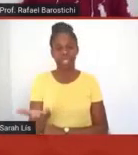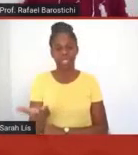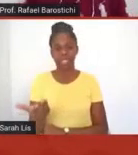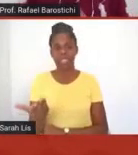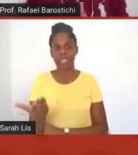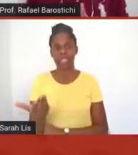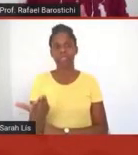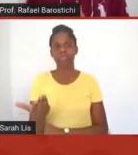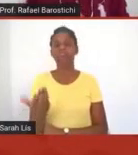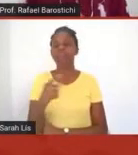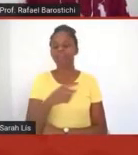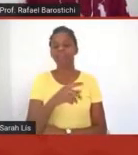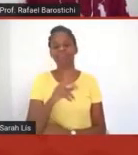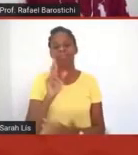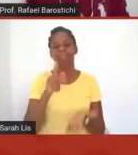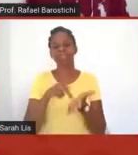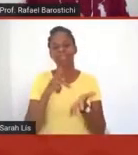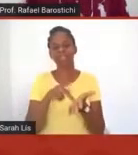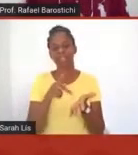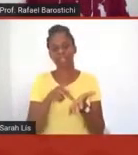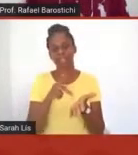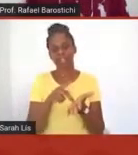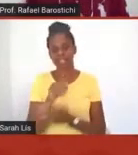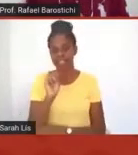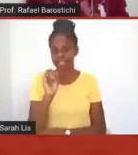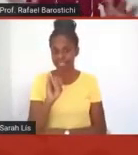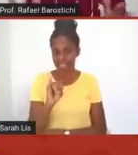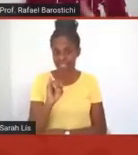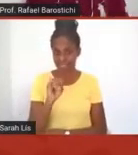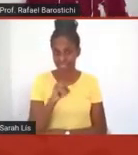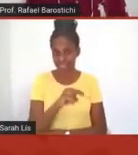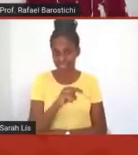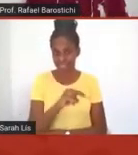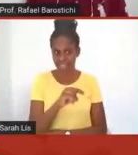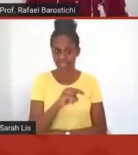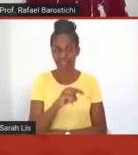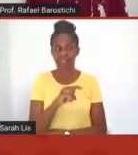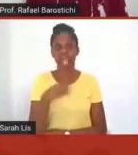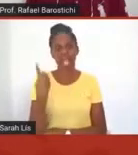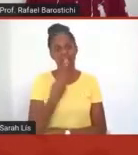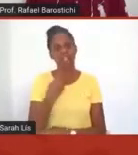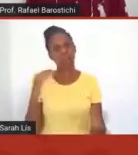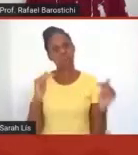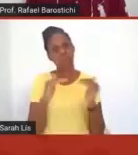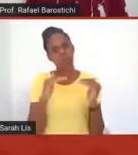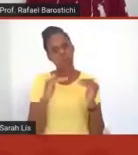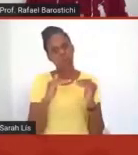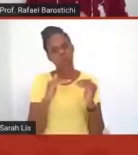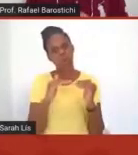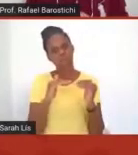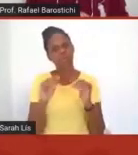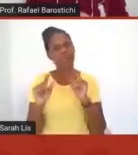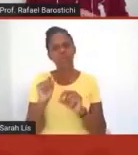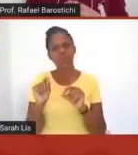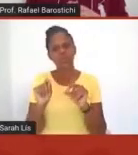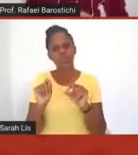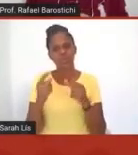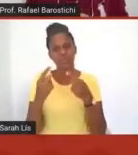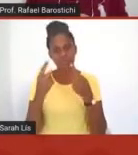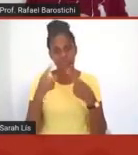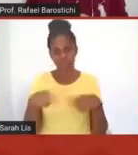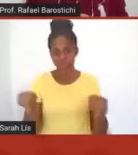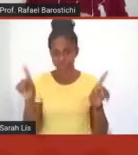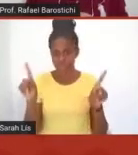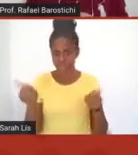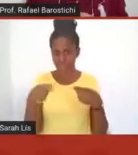de fato, se tem uma coisa que todos nós concordamos é que música tem um